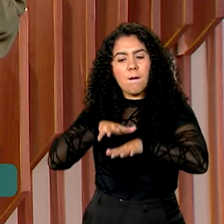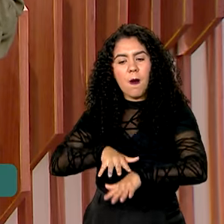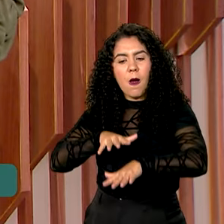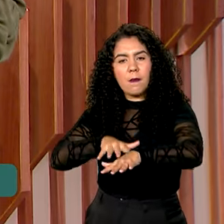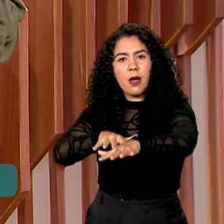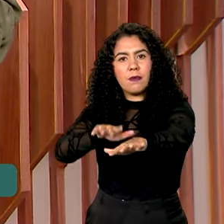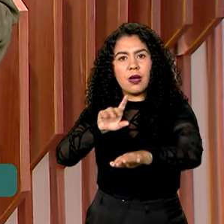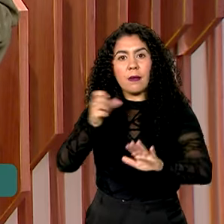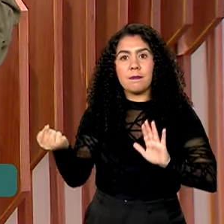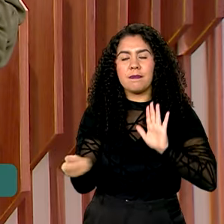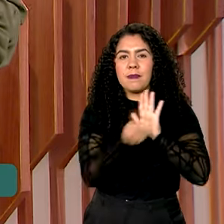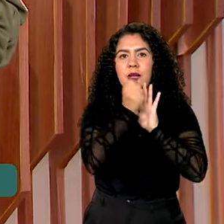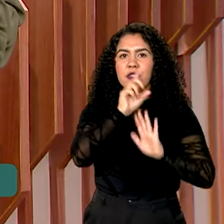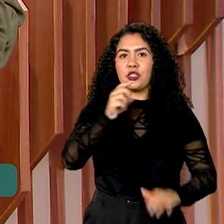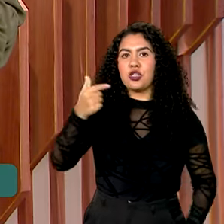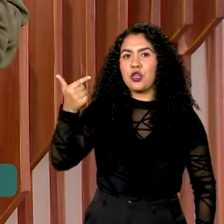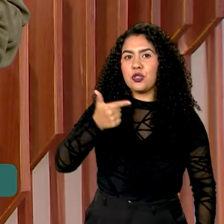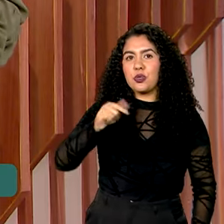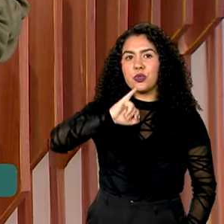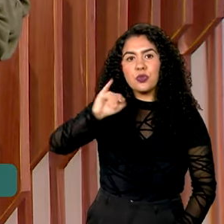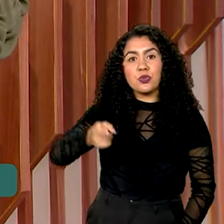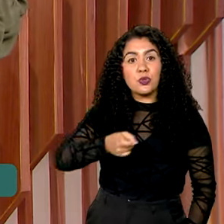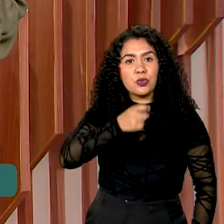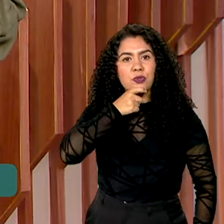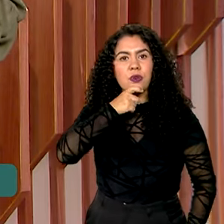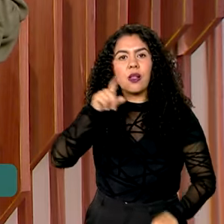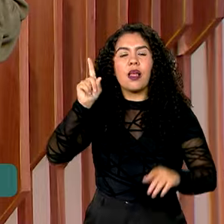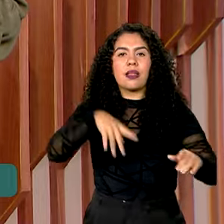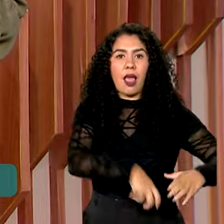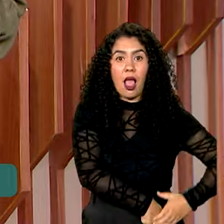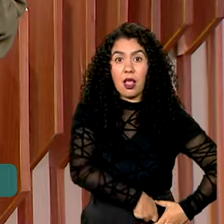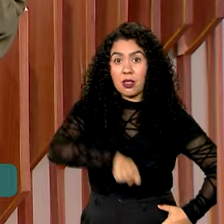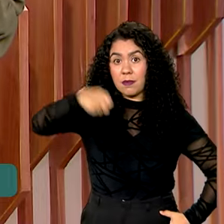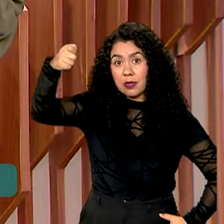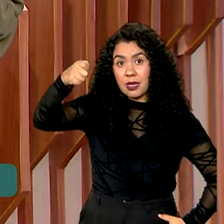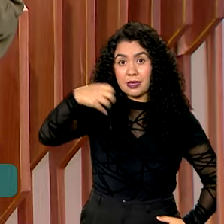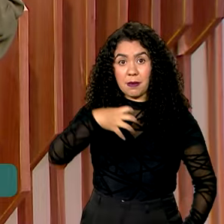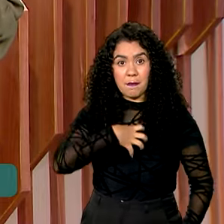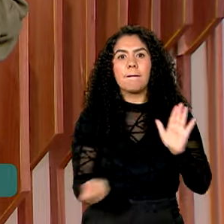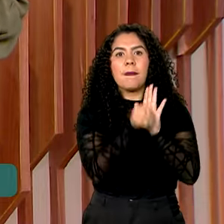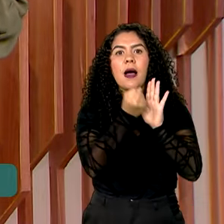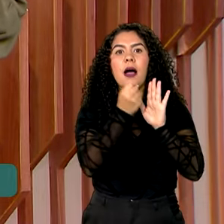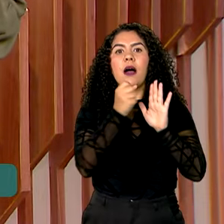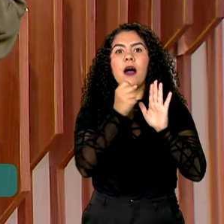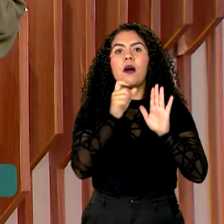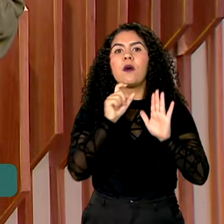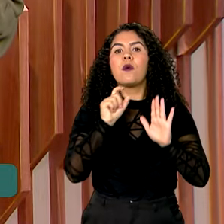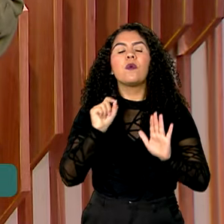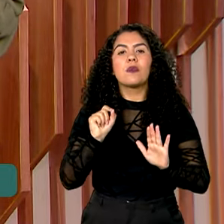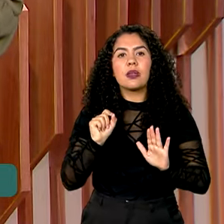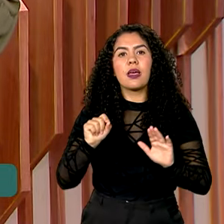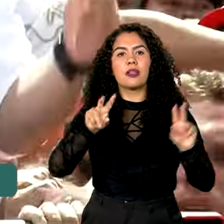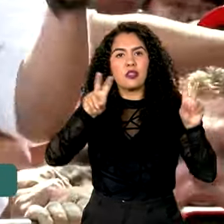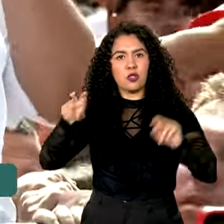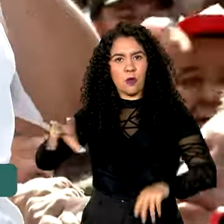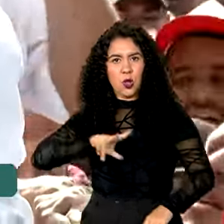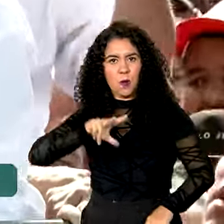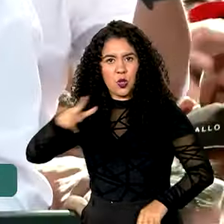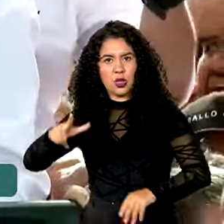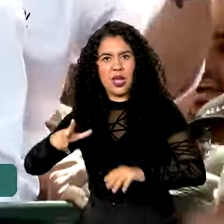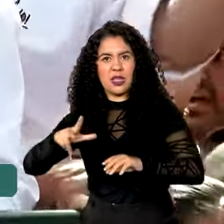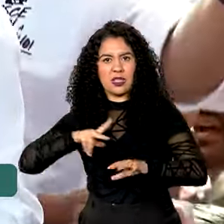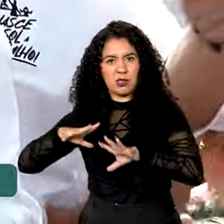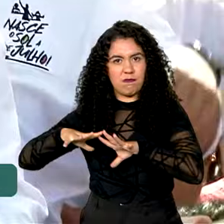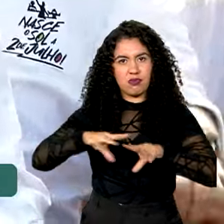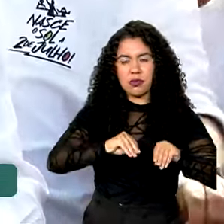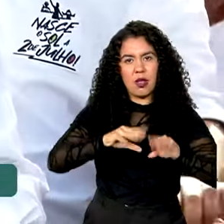julho, que celebrou a independência do Brasil na Bahia. A data marcou o fim do domínio no país. O